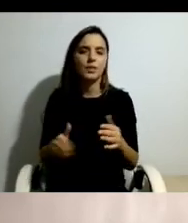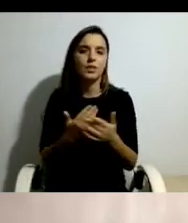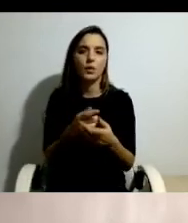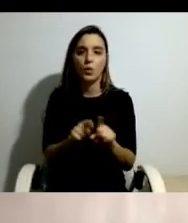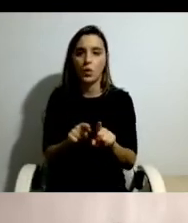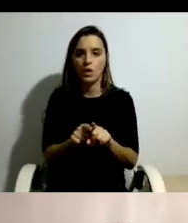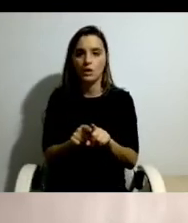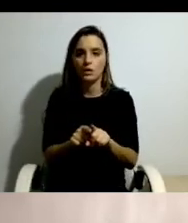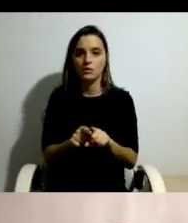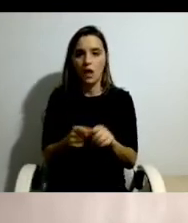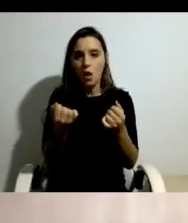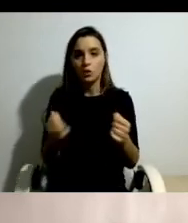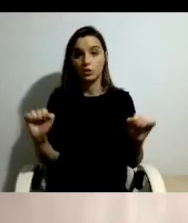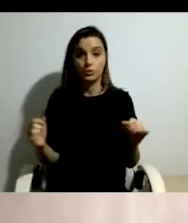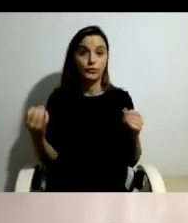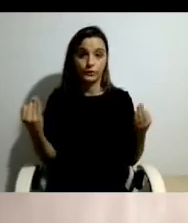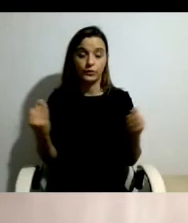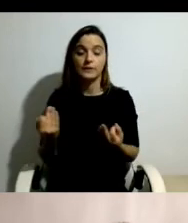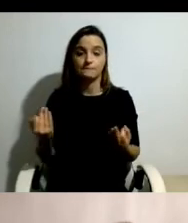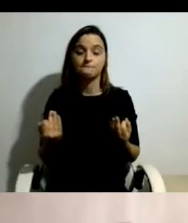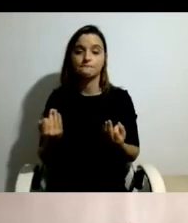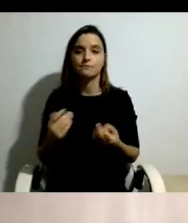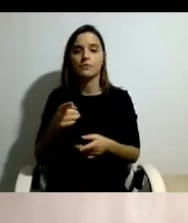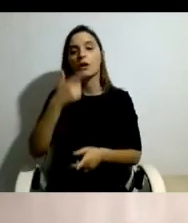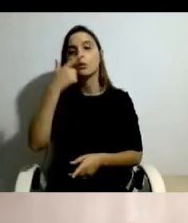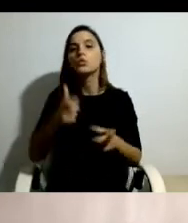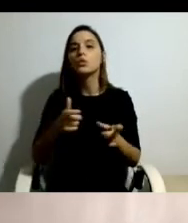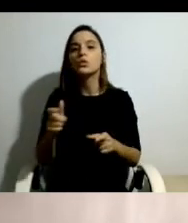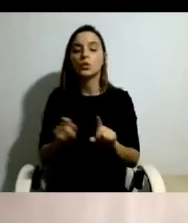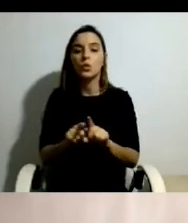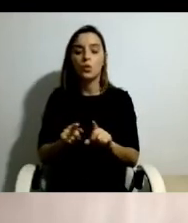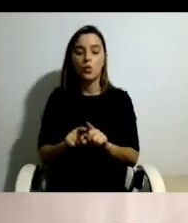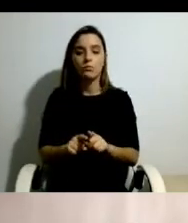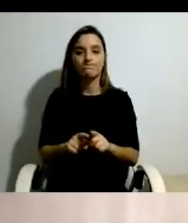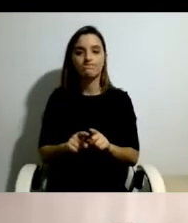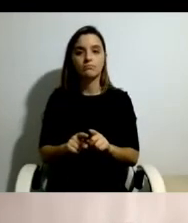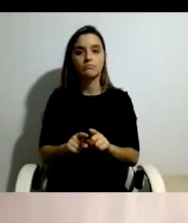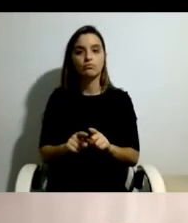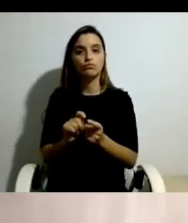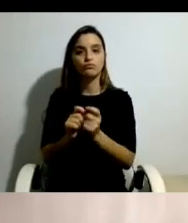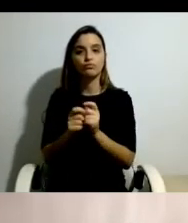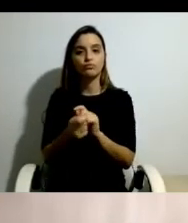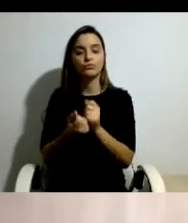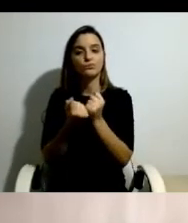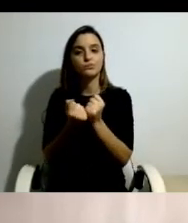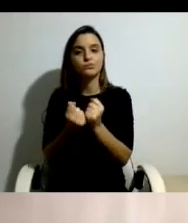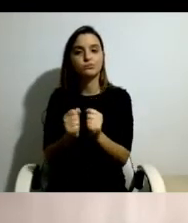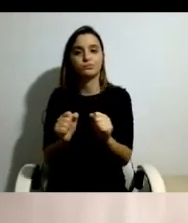teve este impacto de autonomização. Isto é, das pessoas se tornarem autónomas face às